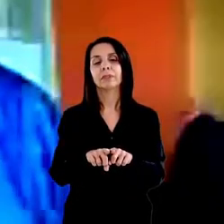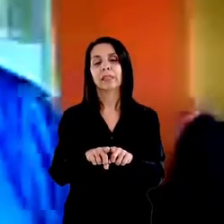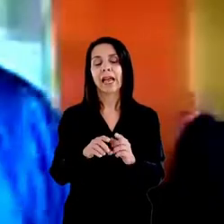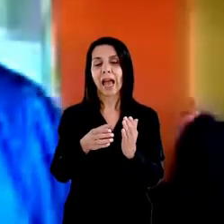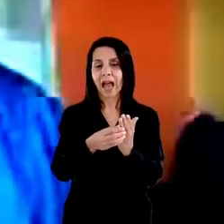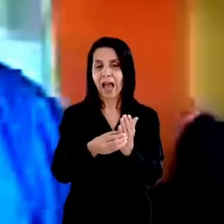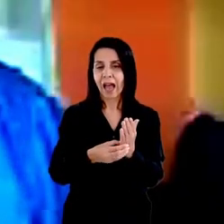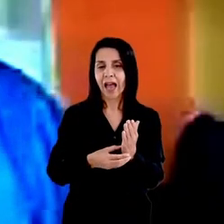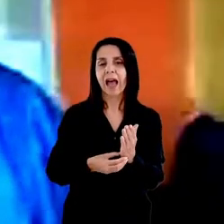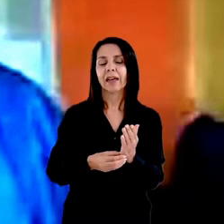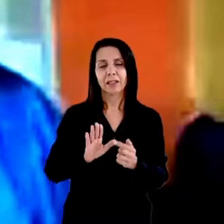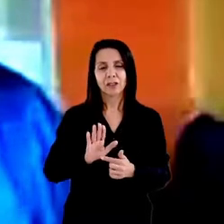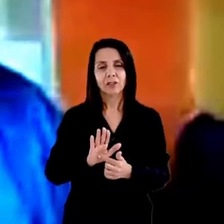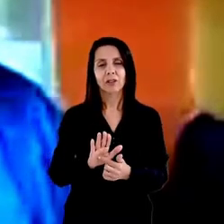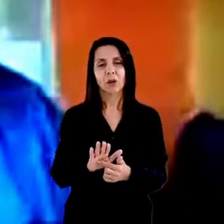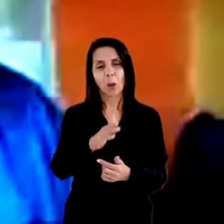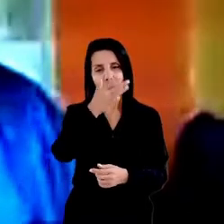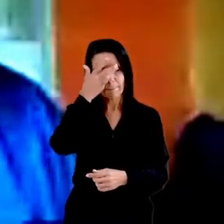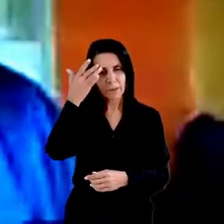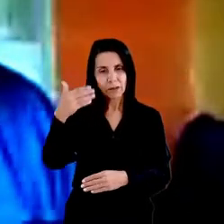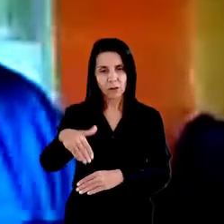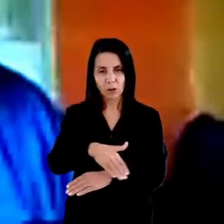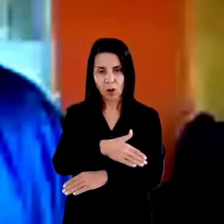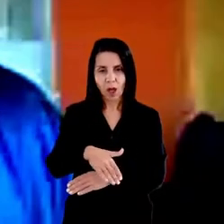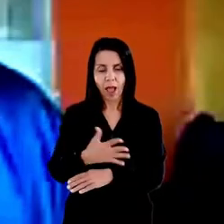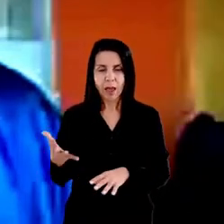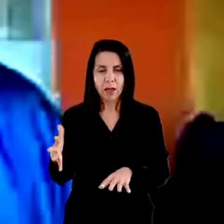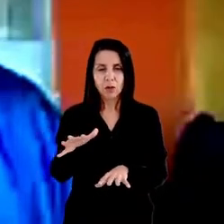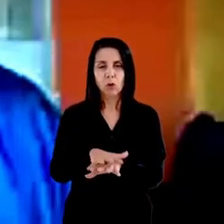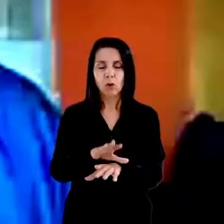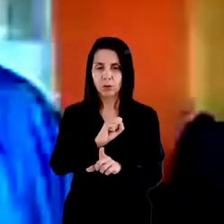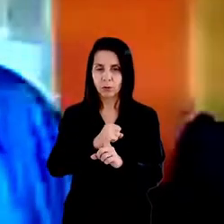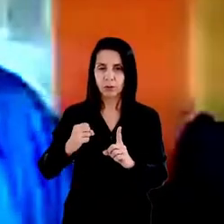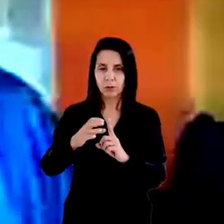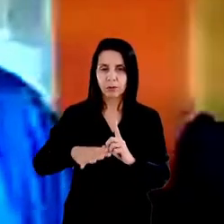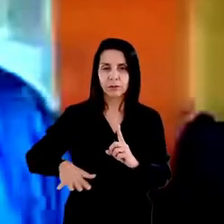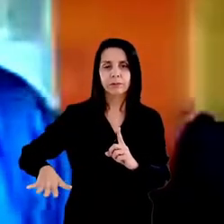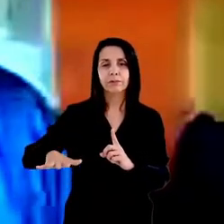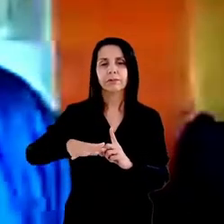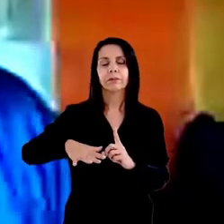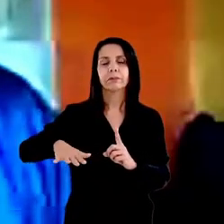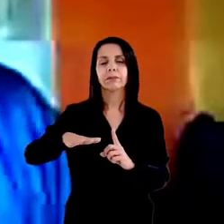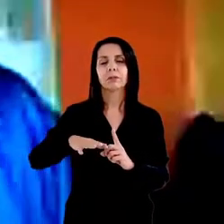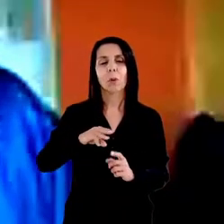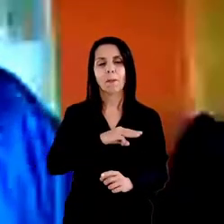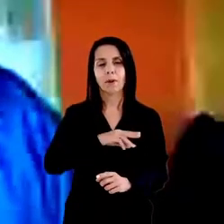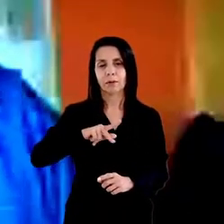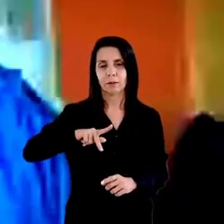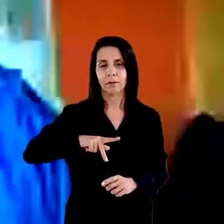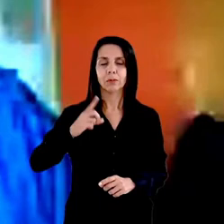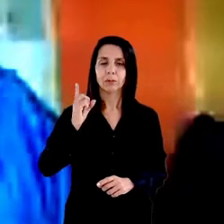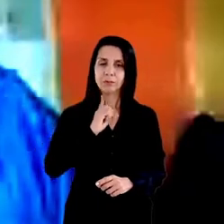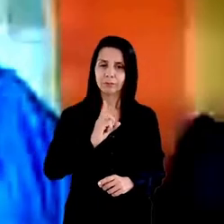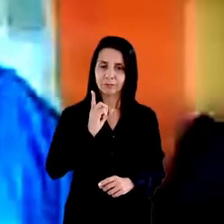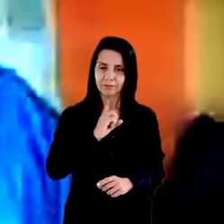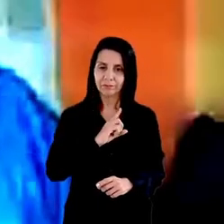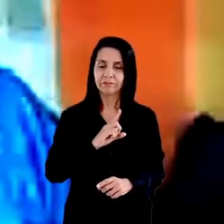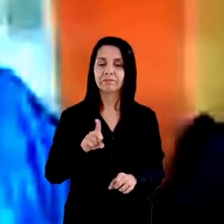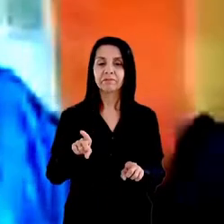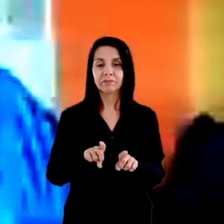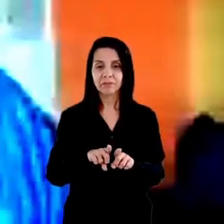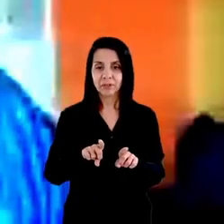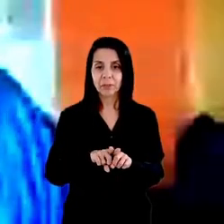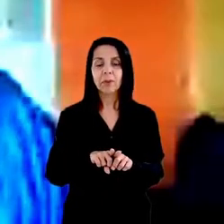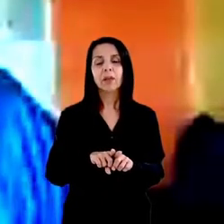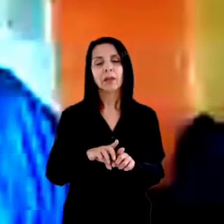População e Estação de Rua pela Comissão de Inclusão e Mobilização Social acimos do Ministério Público de Minas Gerais e reproduzida pelo Ministério Público do